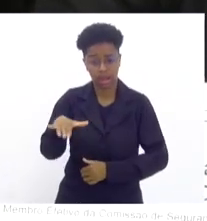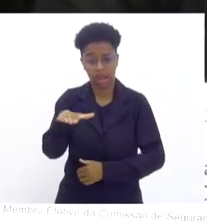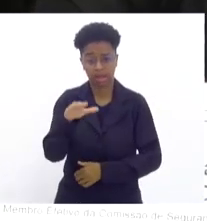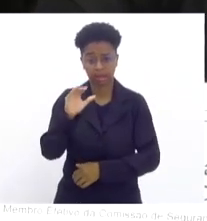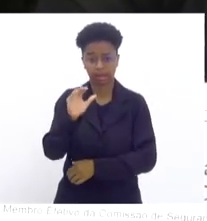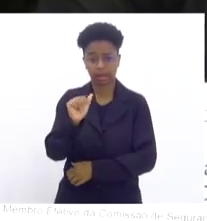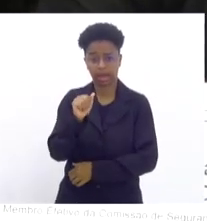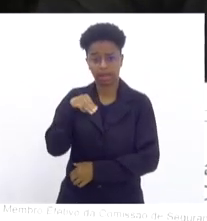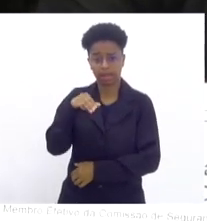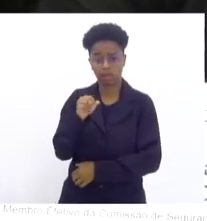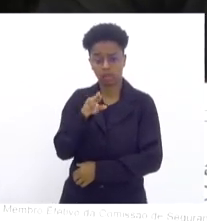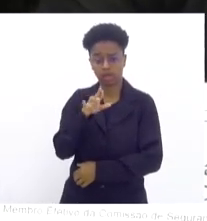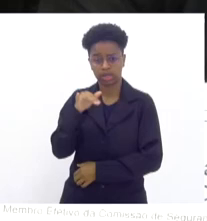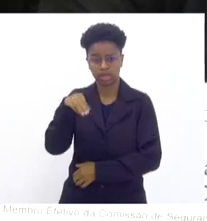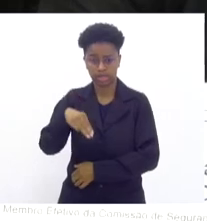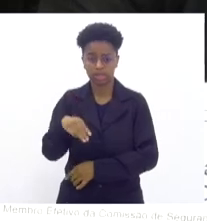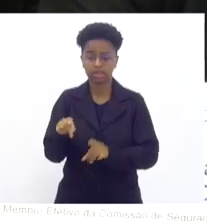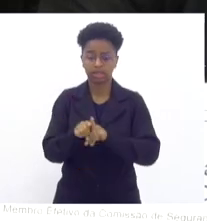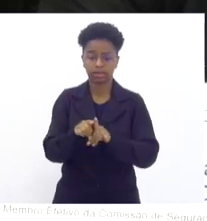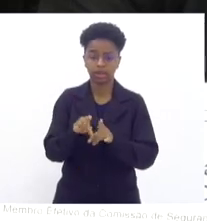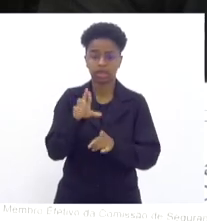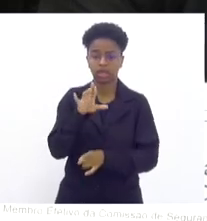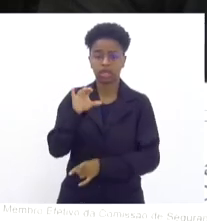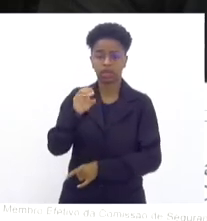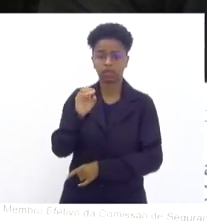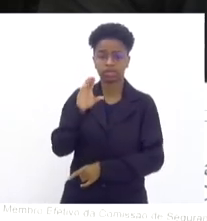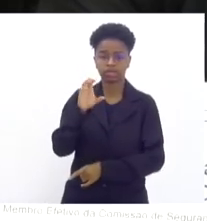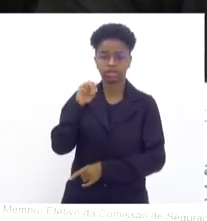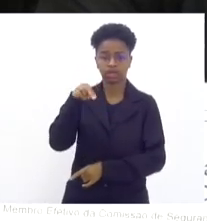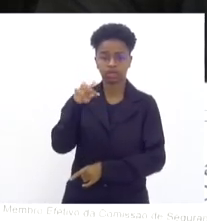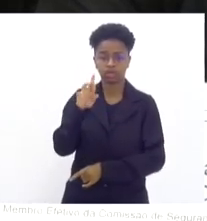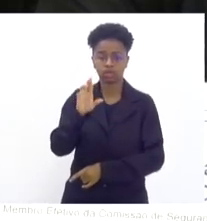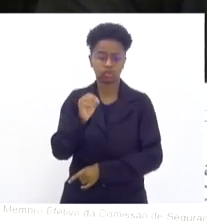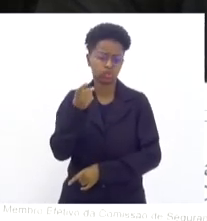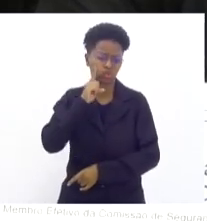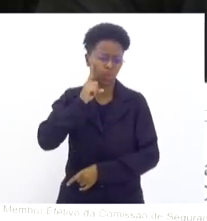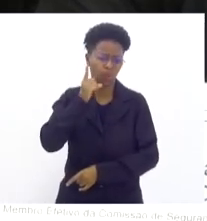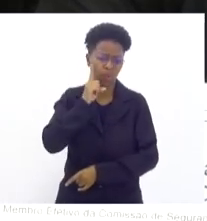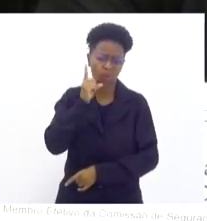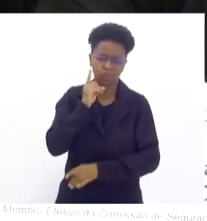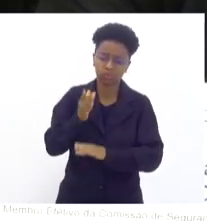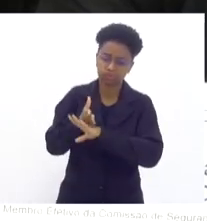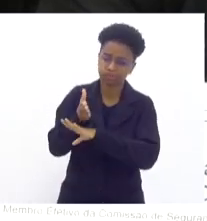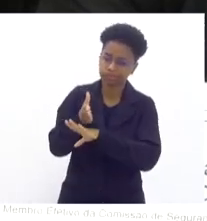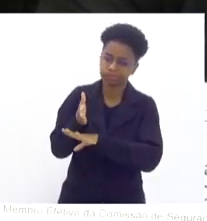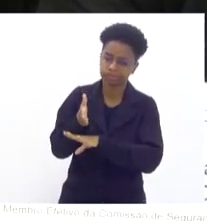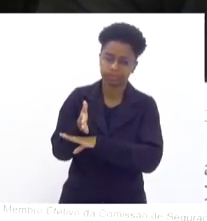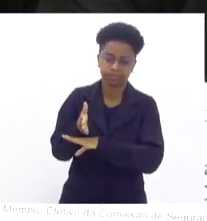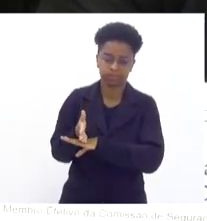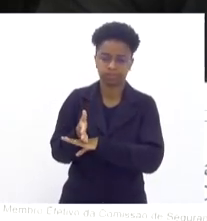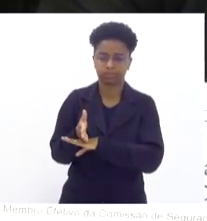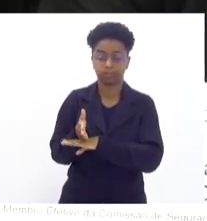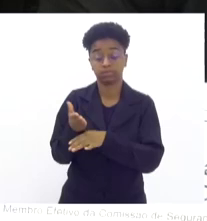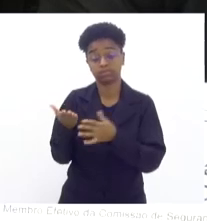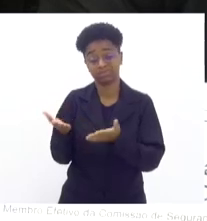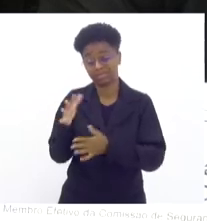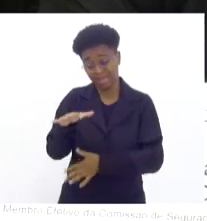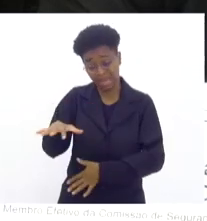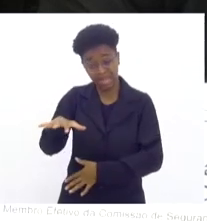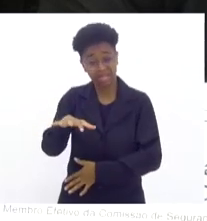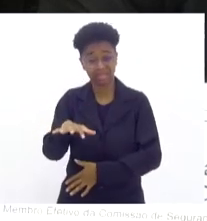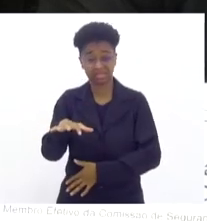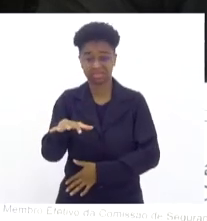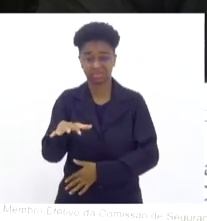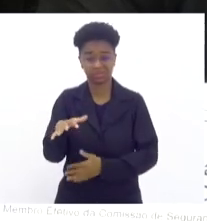Camorim, ali do Rio Centro, eu passo todo santo dia, todos os dias, e aquela região